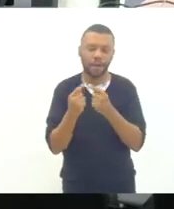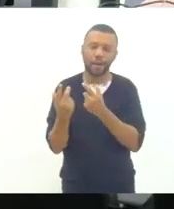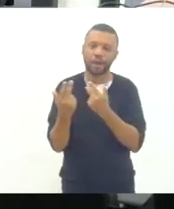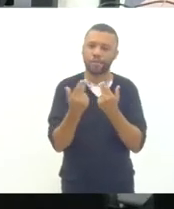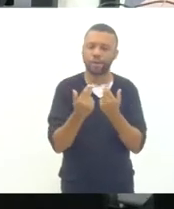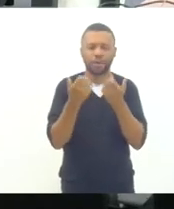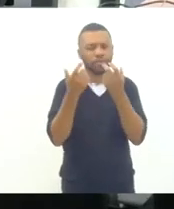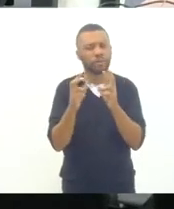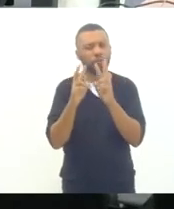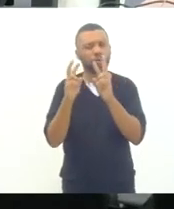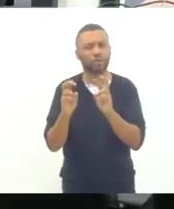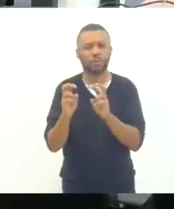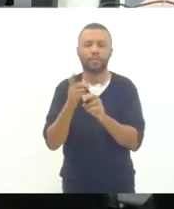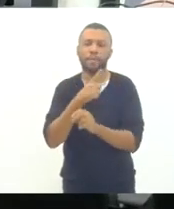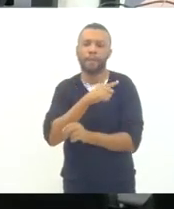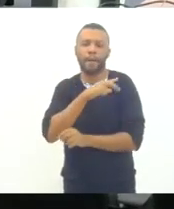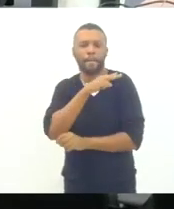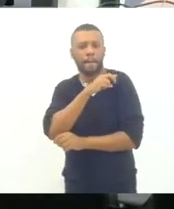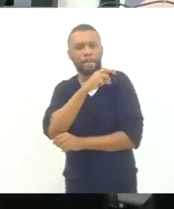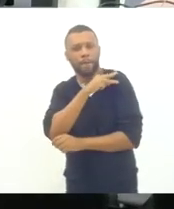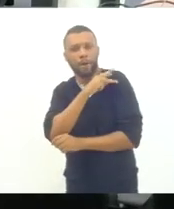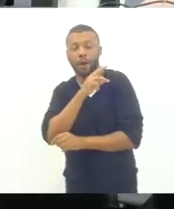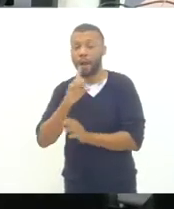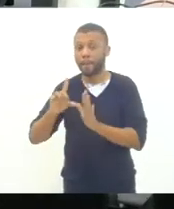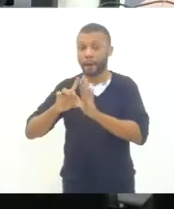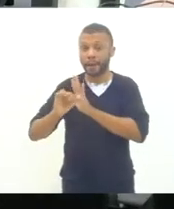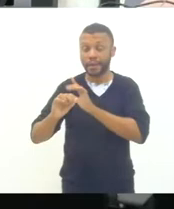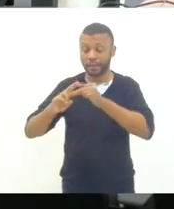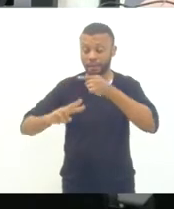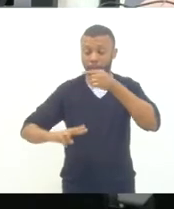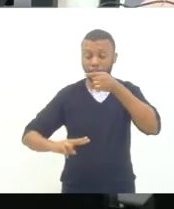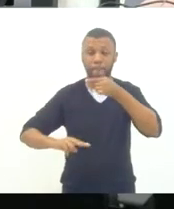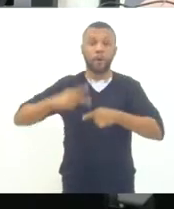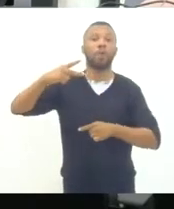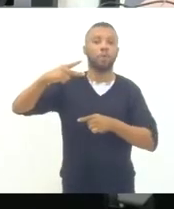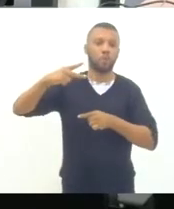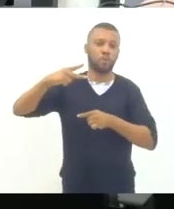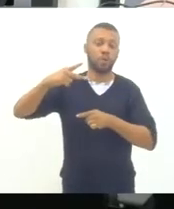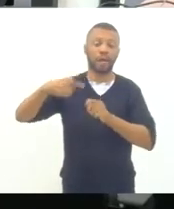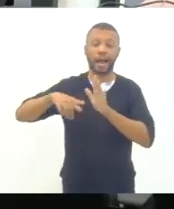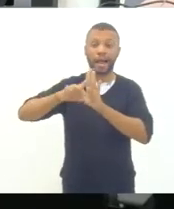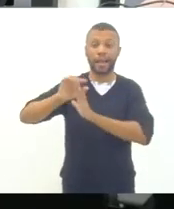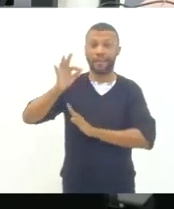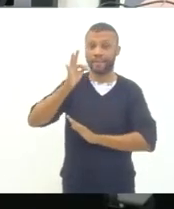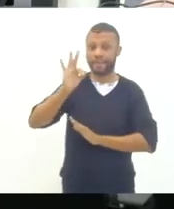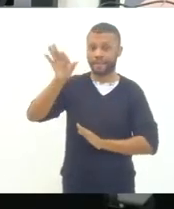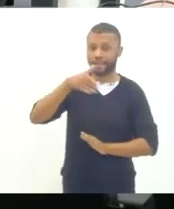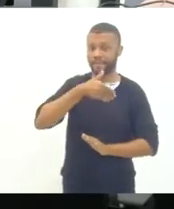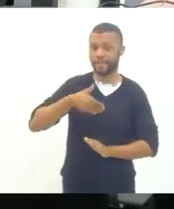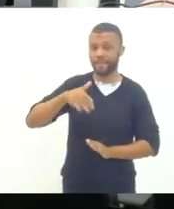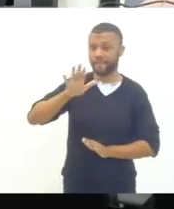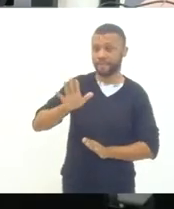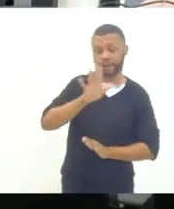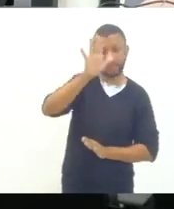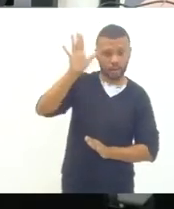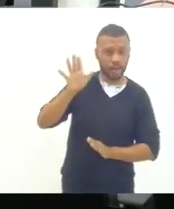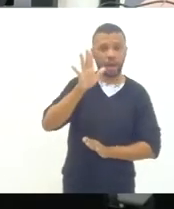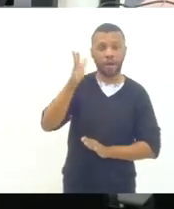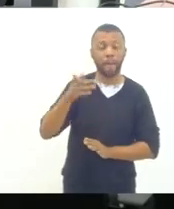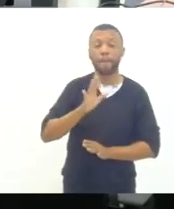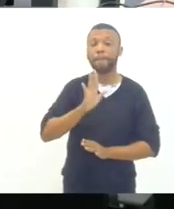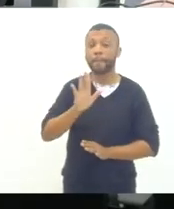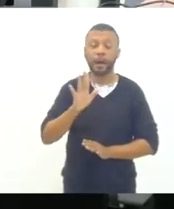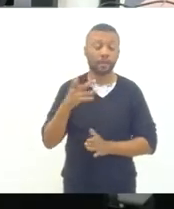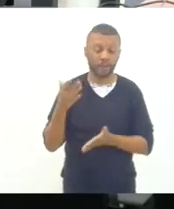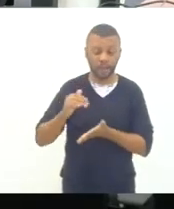sabemos que é uma lei que muda o paradigma mas é uma força de lei federal mas a CEDUC está